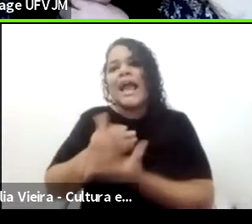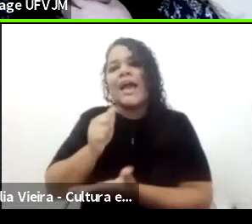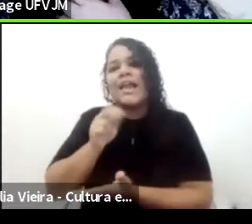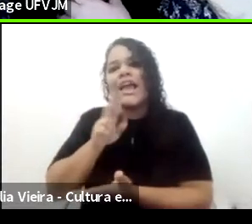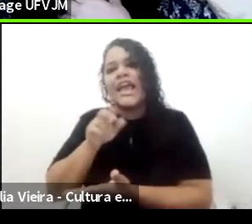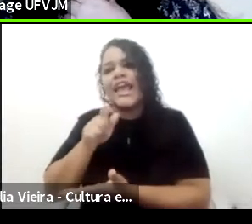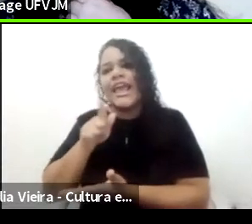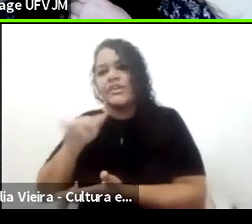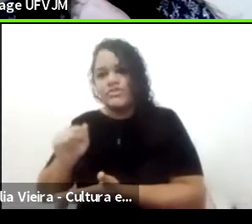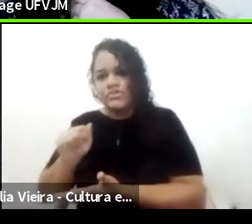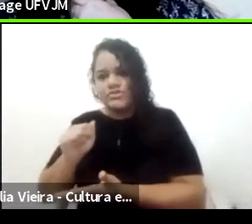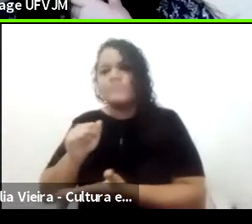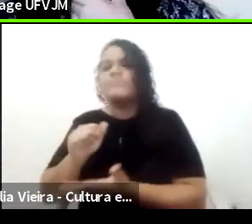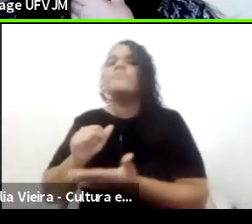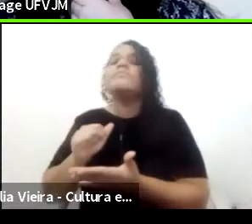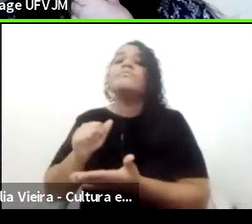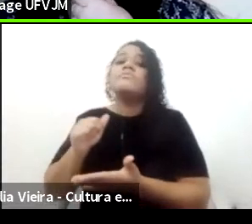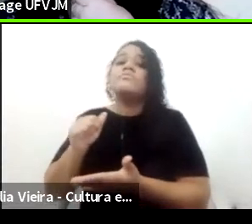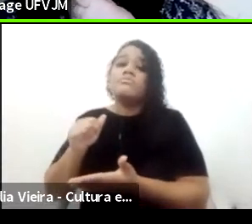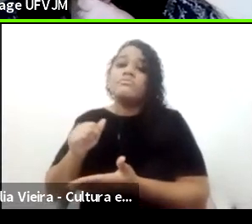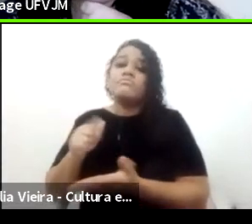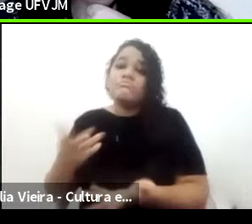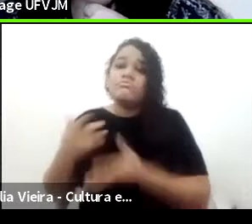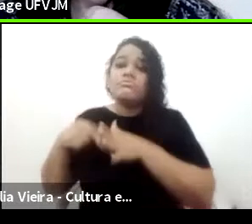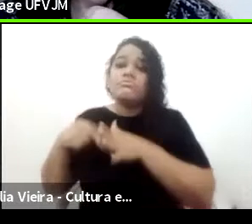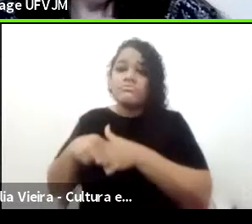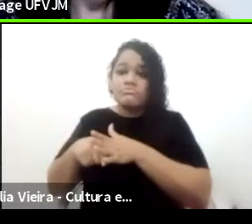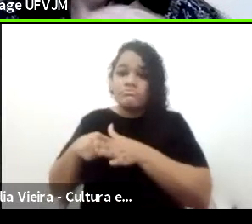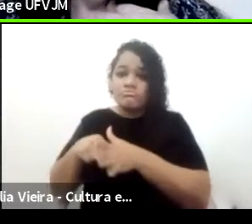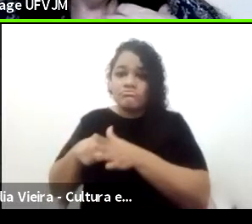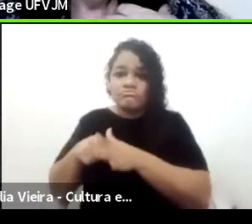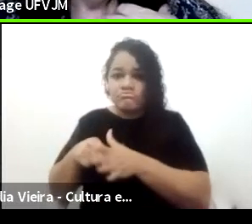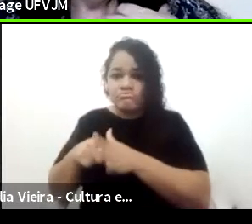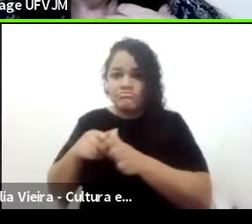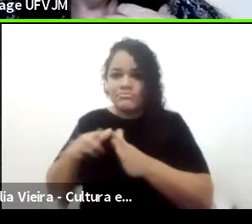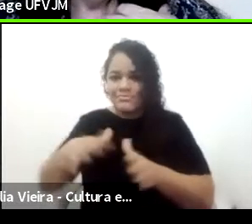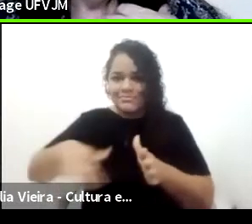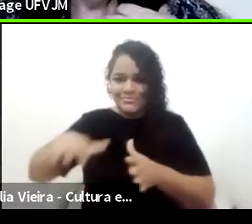vão apontar que é uma reforma que se quer precária, né?